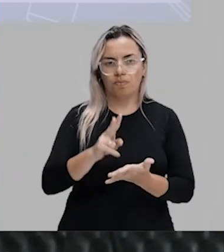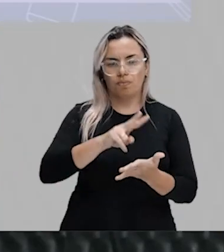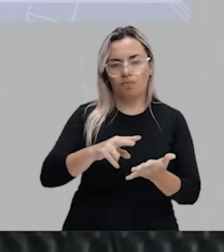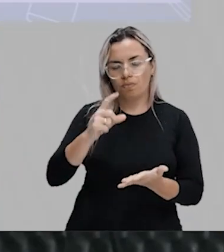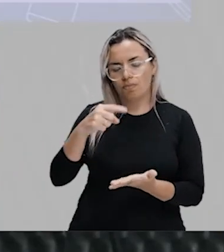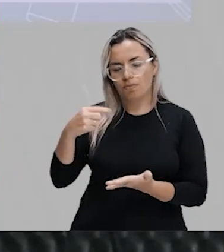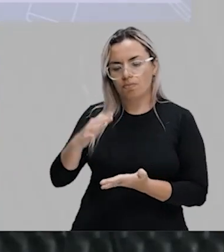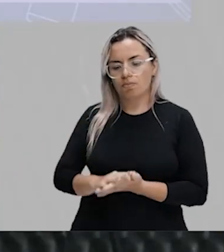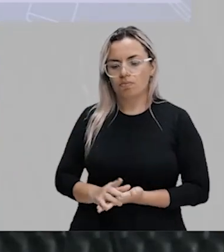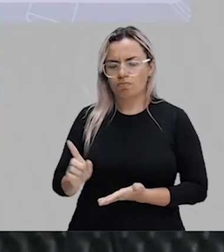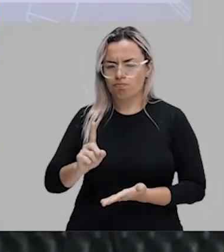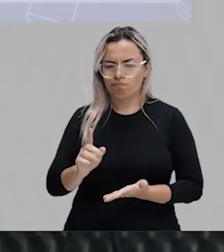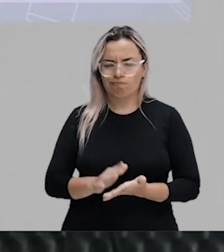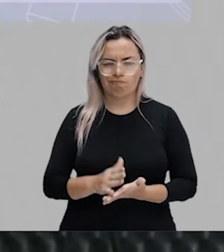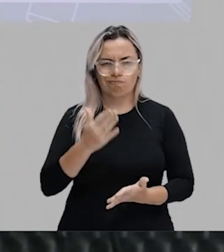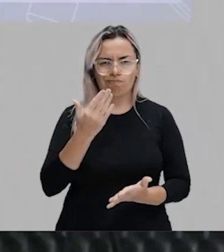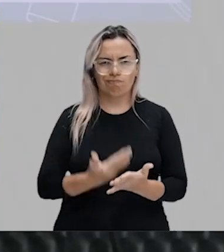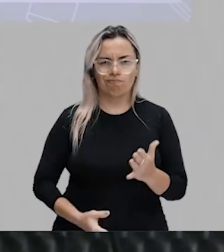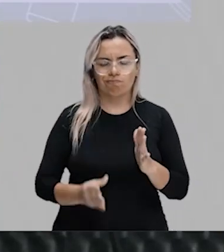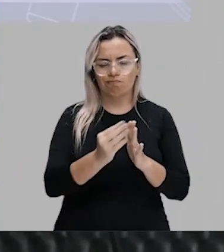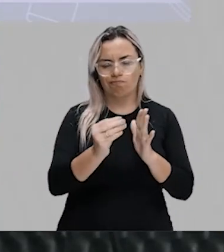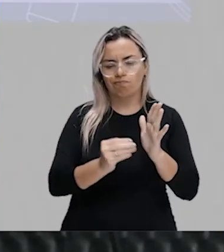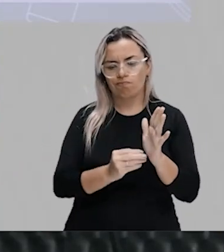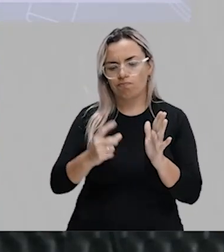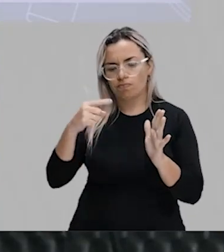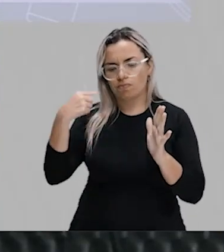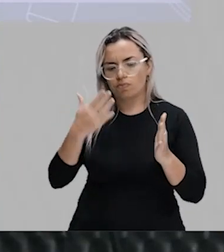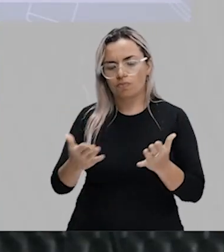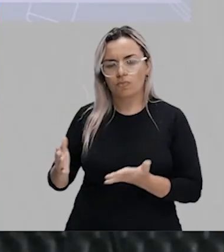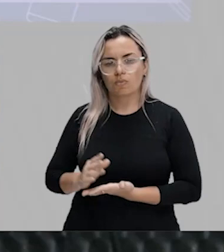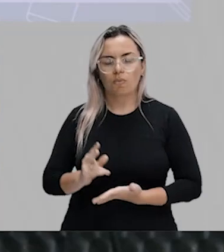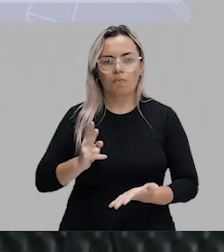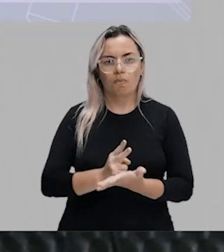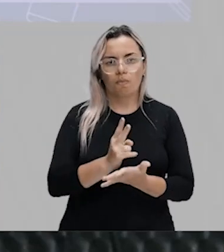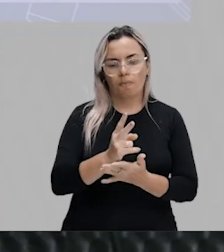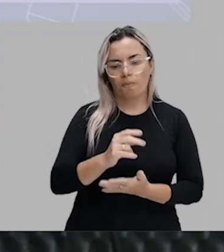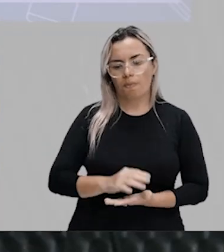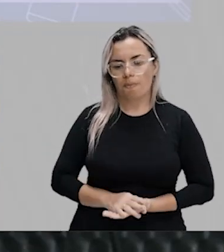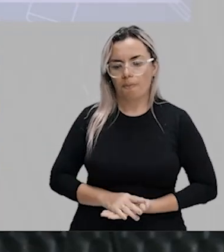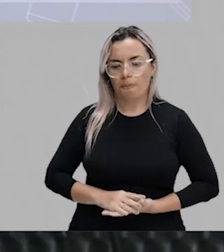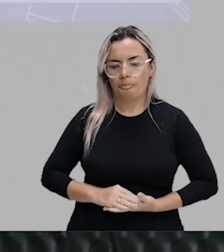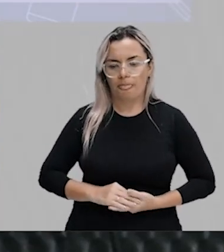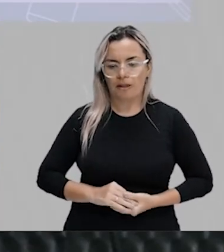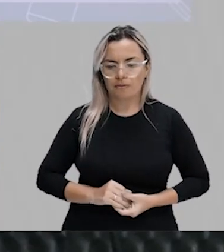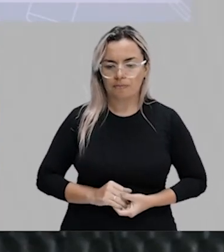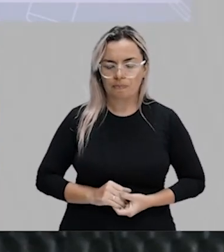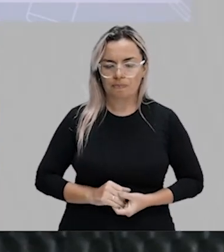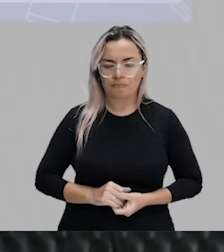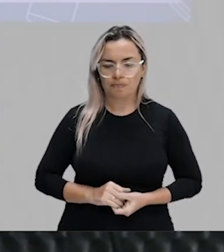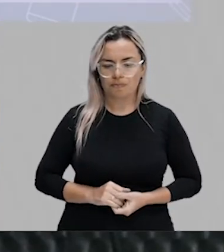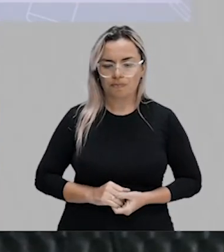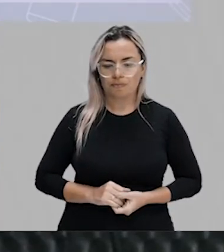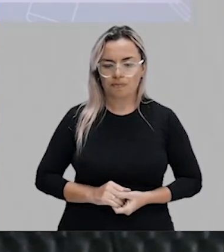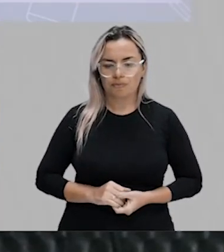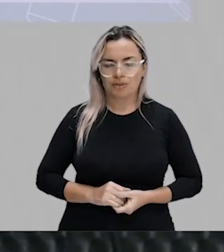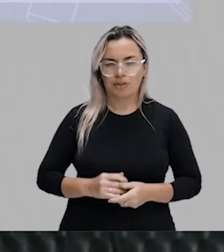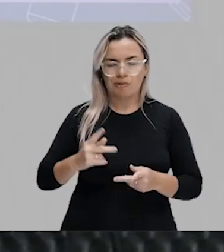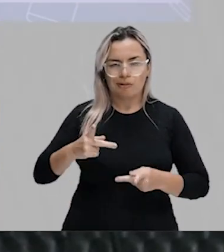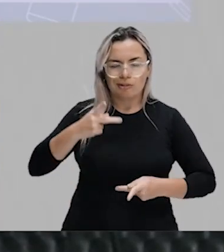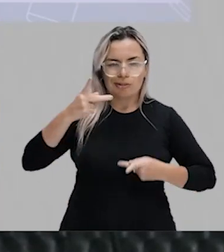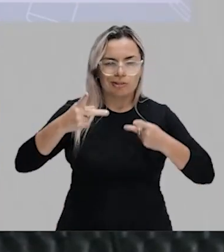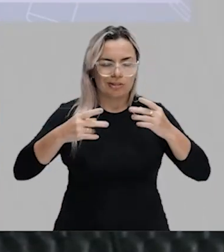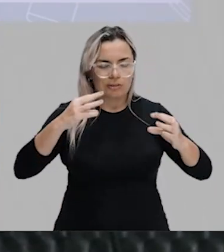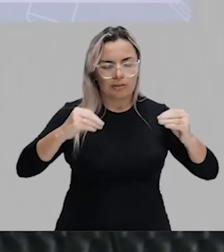Vocês não vão abrir mão. falar por los codos. Hablar por los codos. Falar a beça.